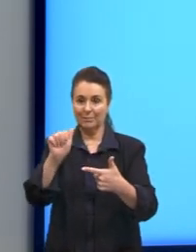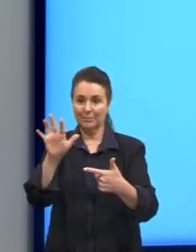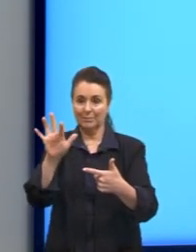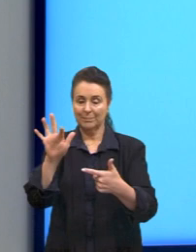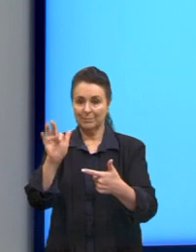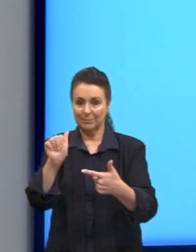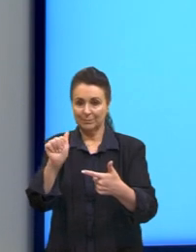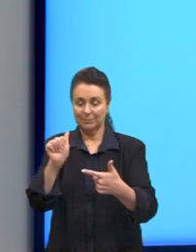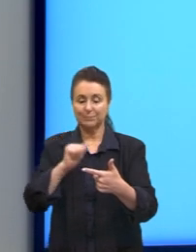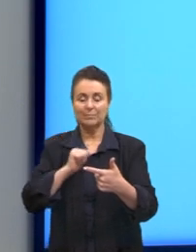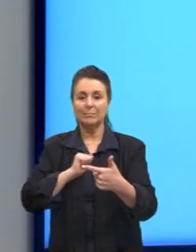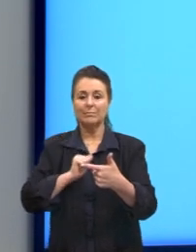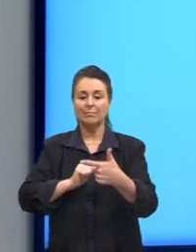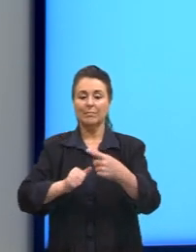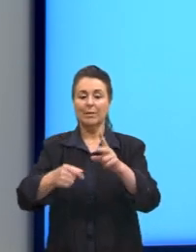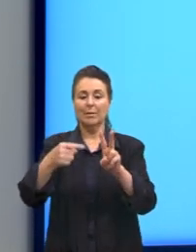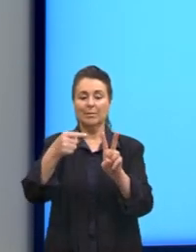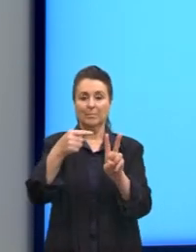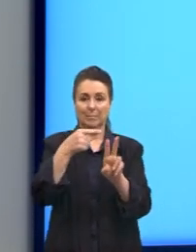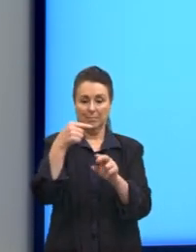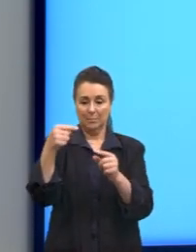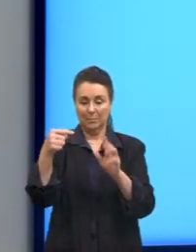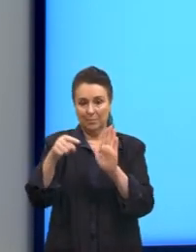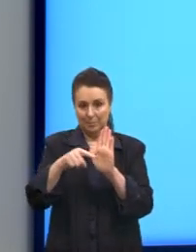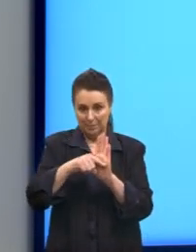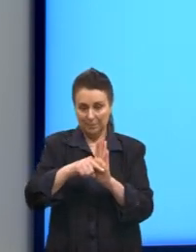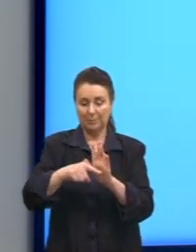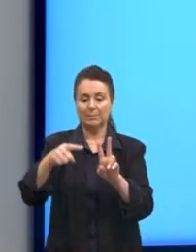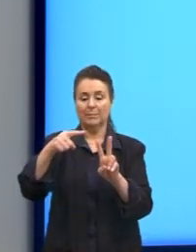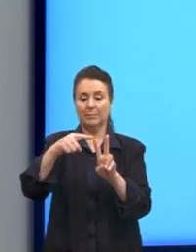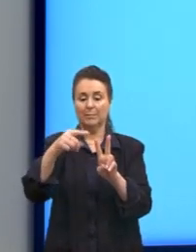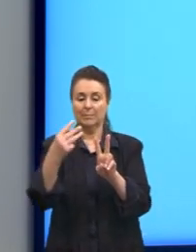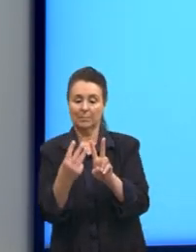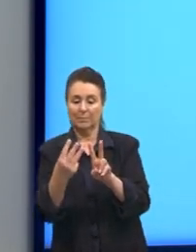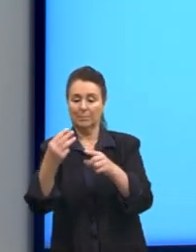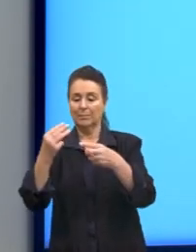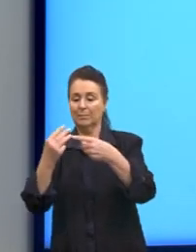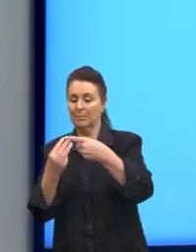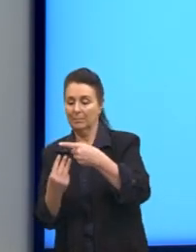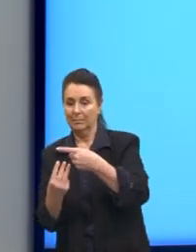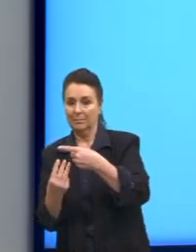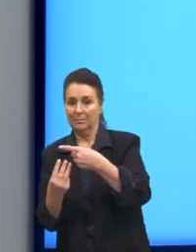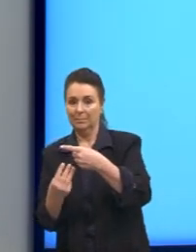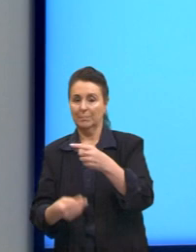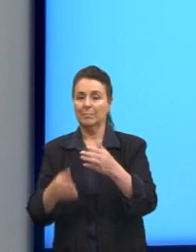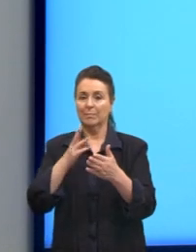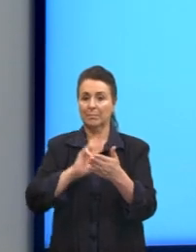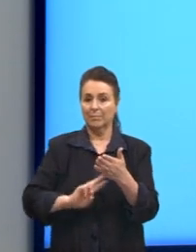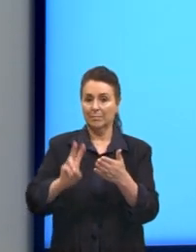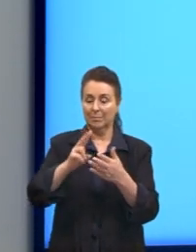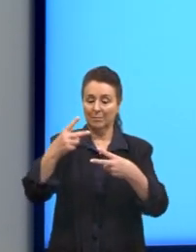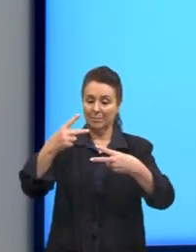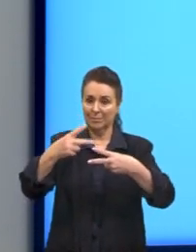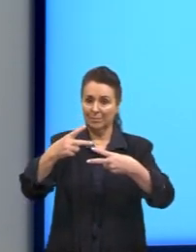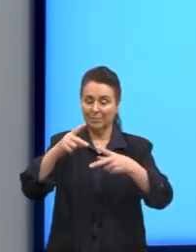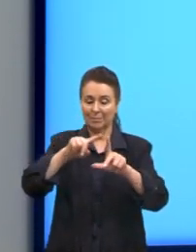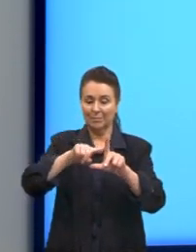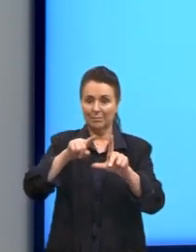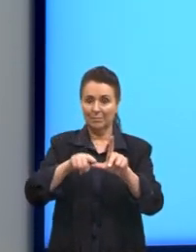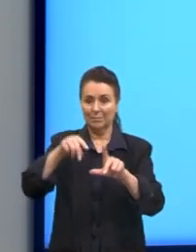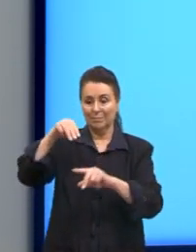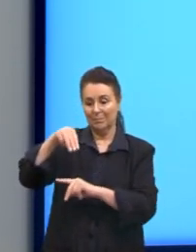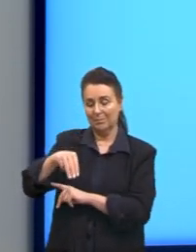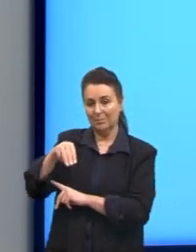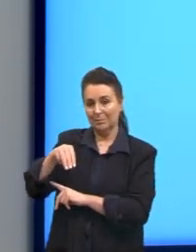raiz de 3 sobre 3. E justamente todo esse valor da tangente é o nosso coeficiente angular, é o m.